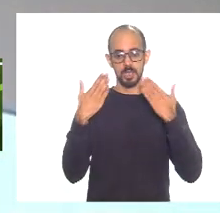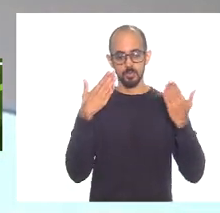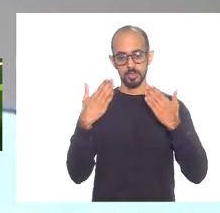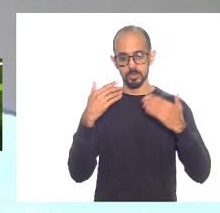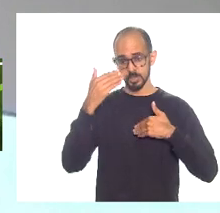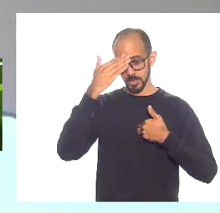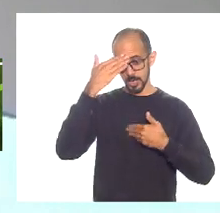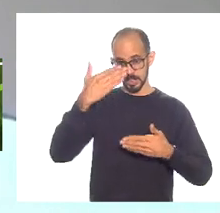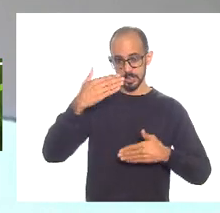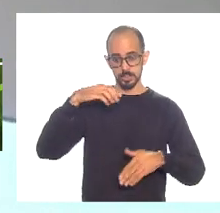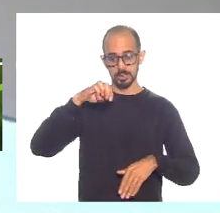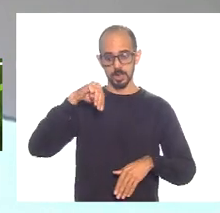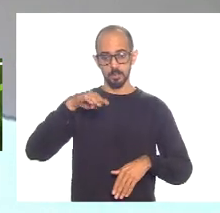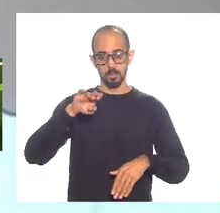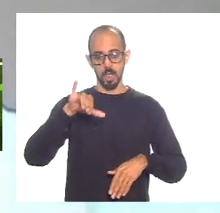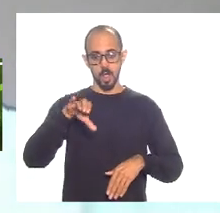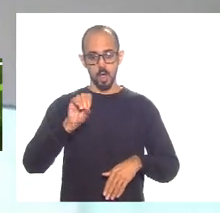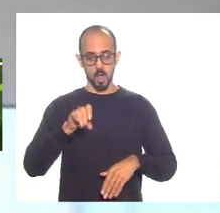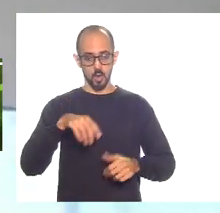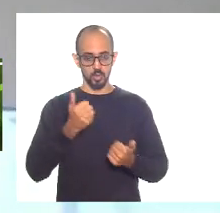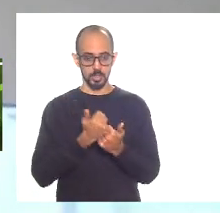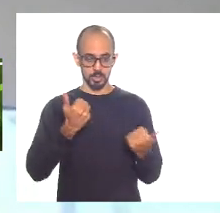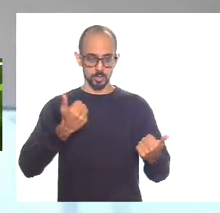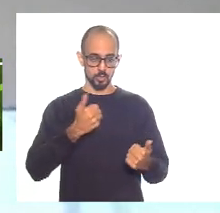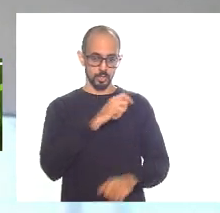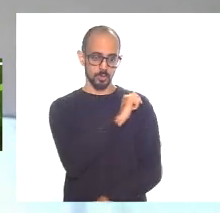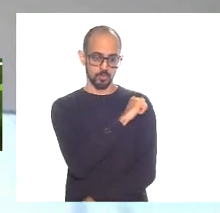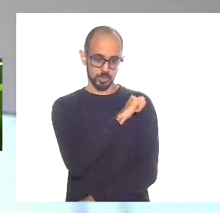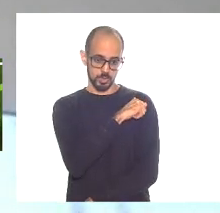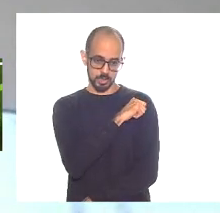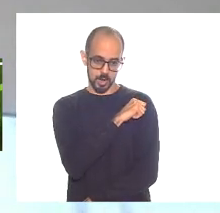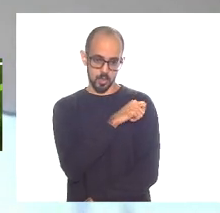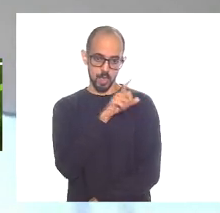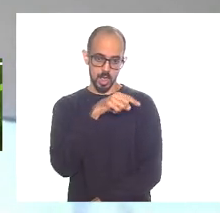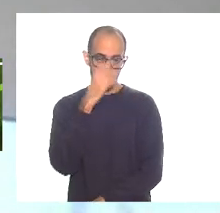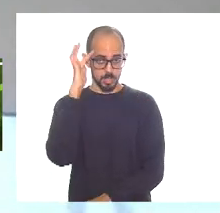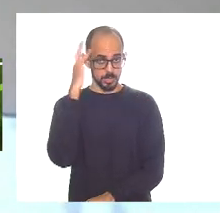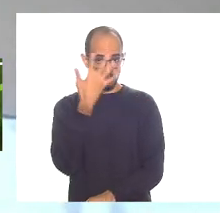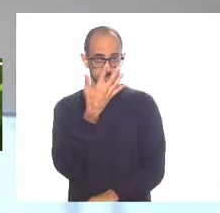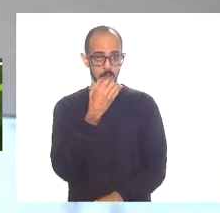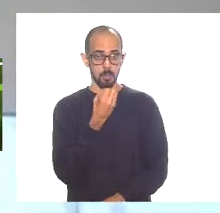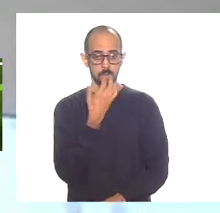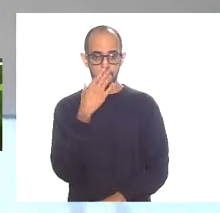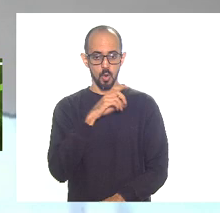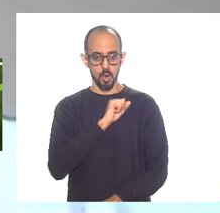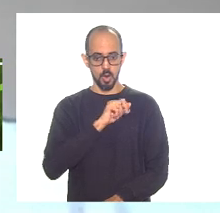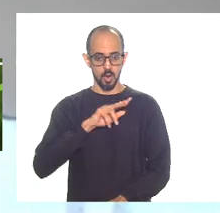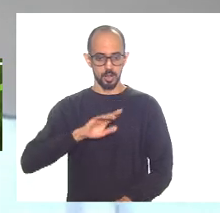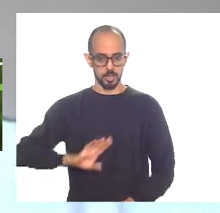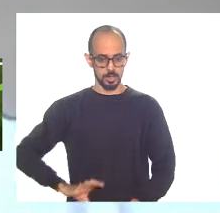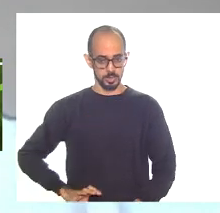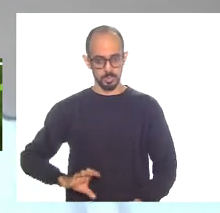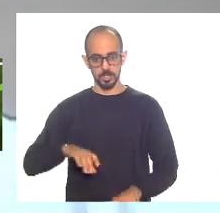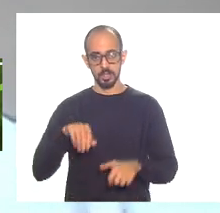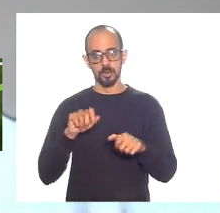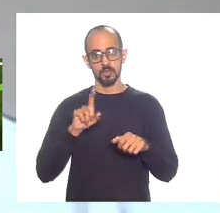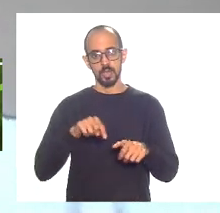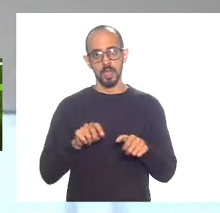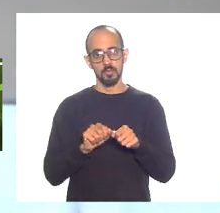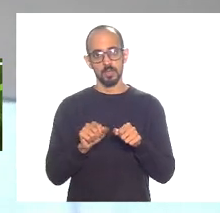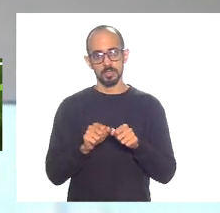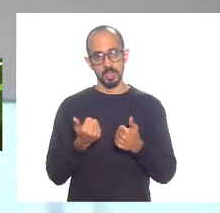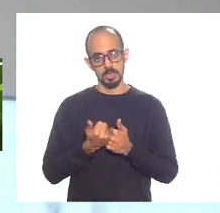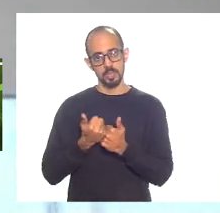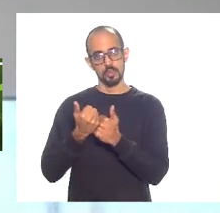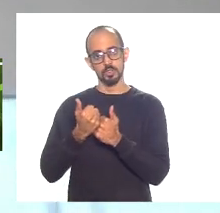agradecer mais uma vez ao Mauro Osório a equipe da assessoria fiscal aliás uma das boas decisões que o André tomou na gestão foi instituir a assessoria fiscal